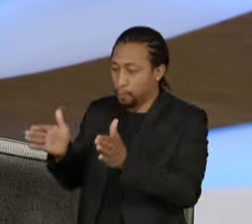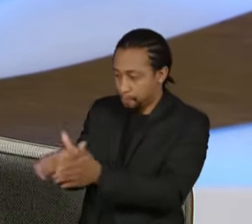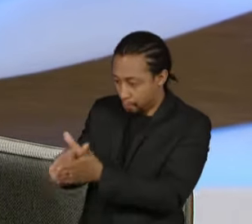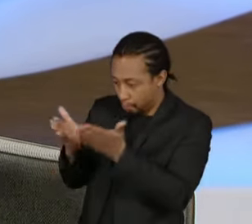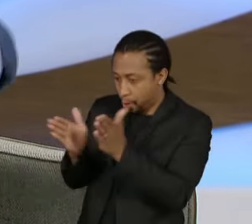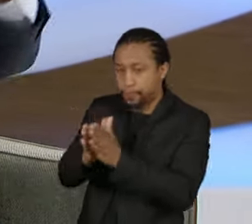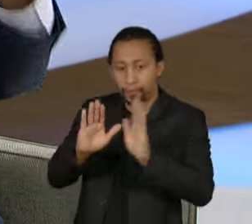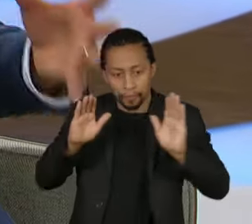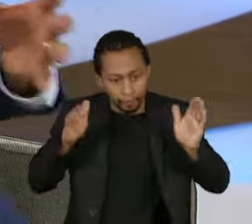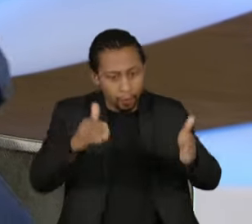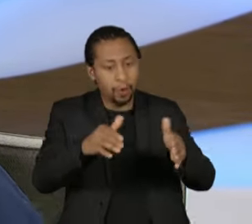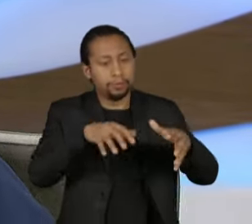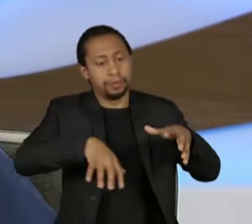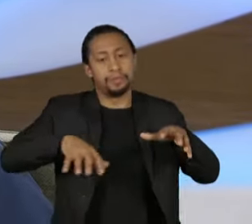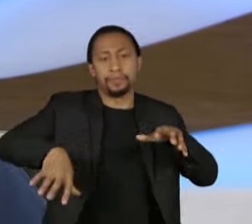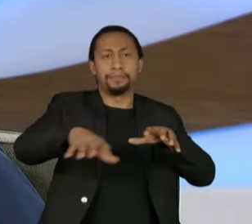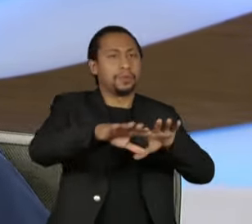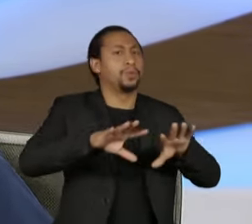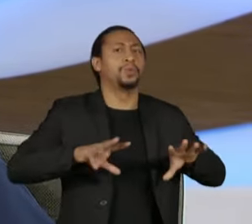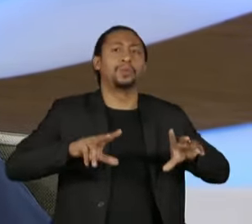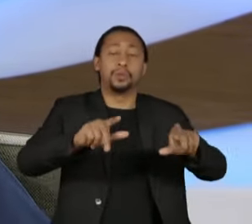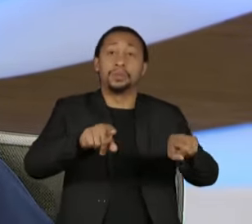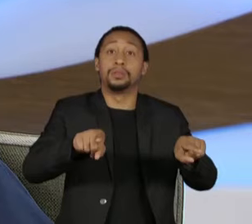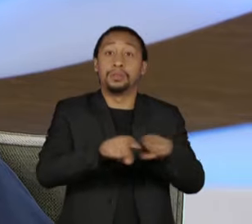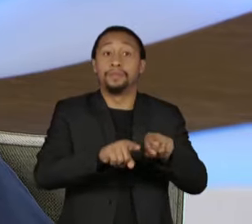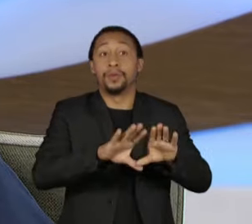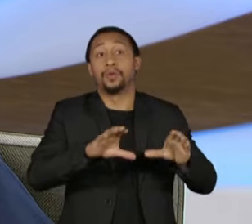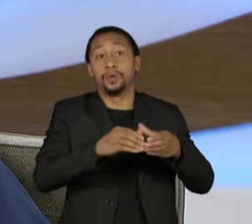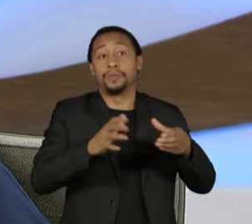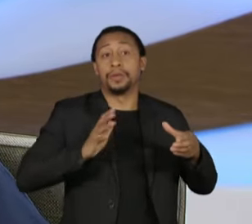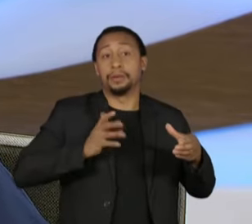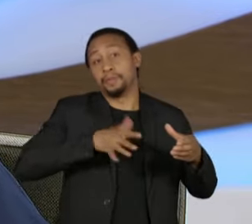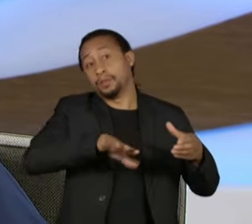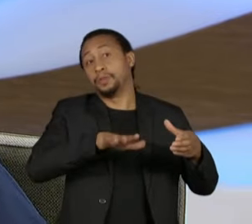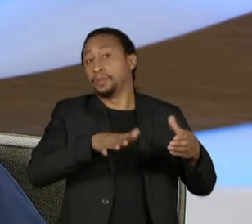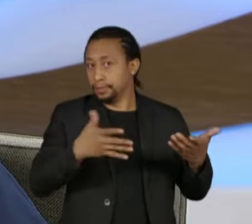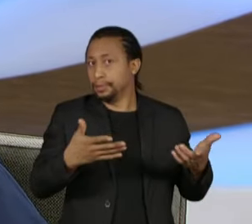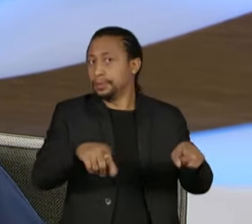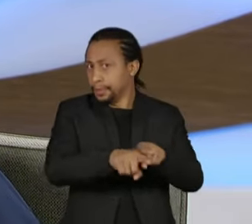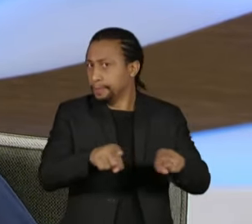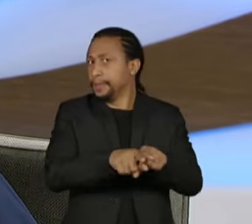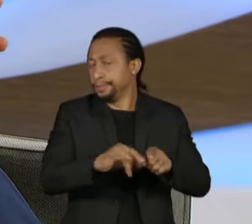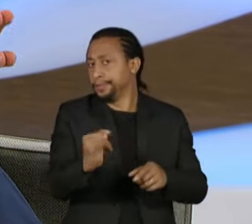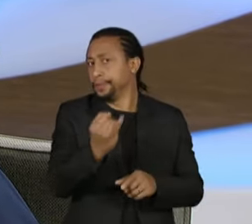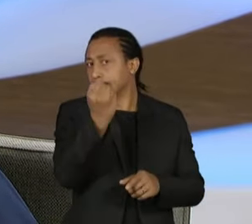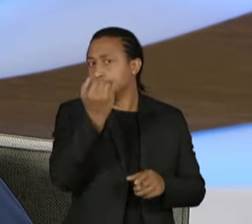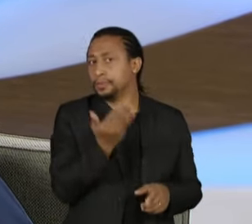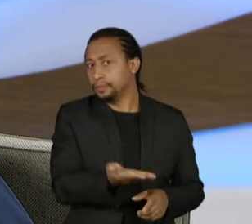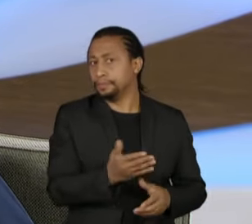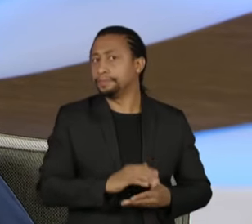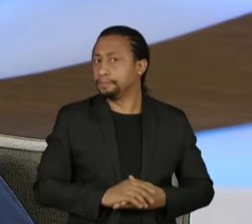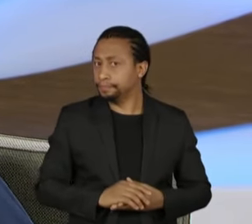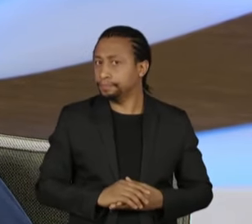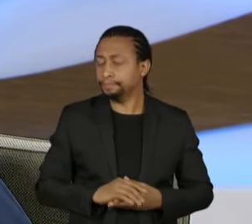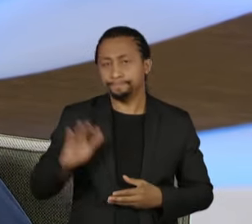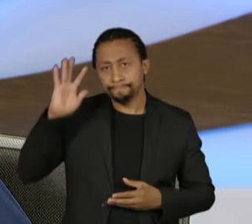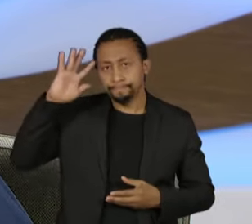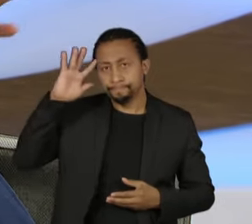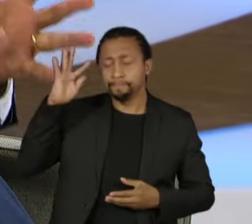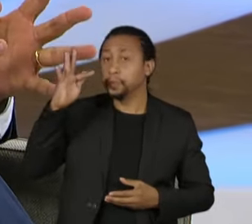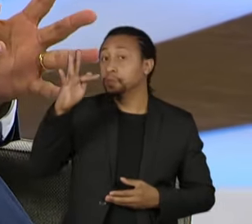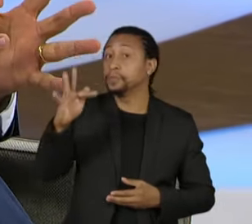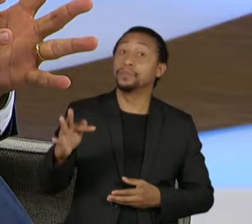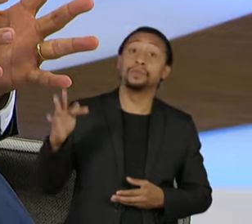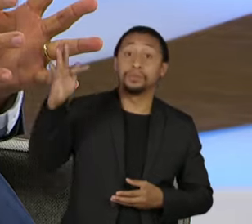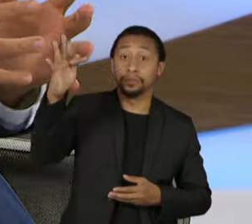governo de todo o Brasil e com um olhar especial para a classe média. Eu acho que, assim, se a gente olha para a frente, nós